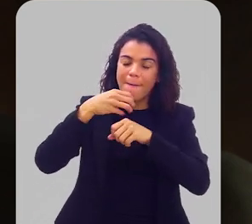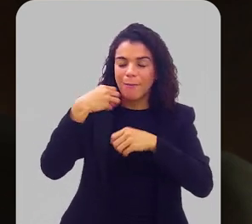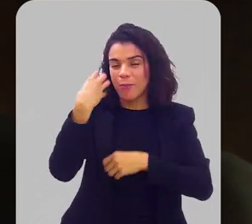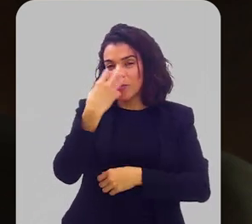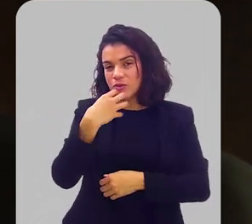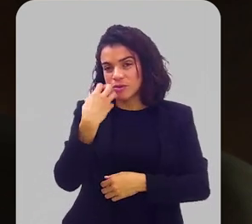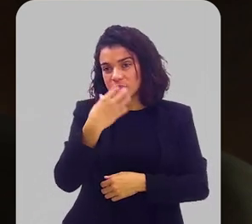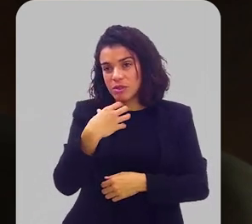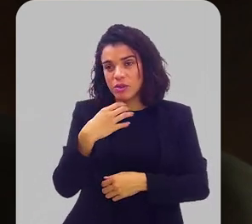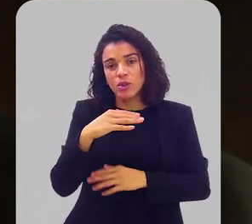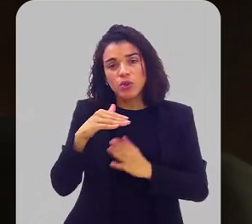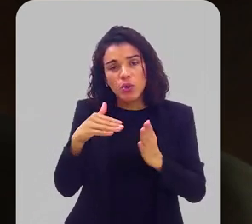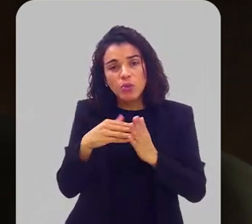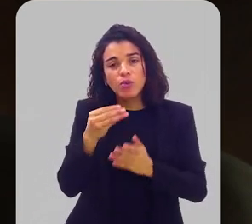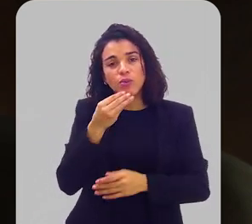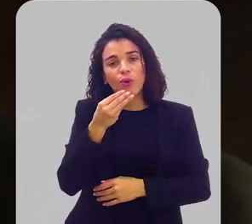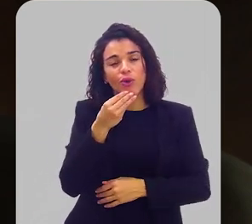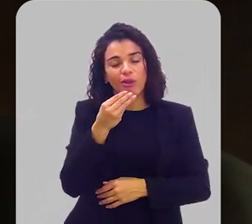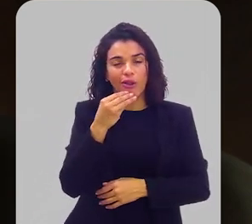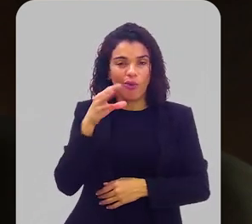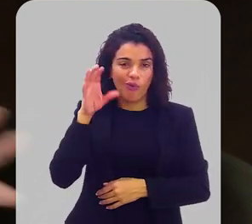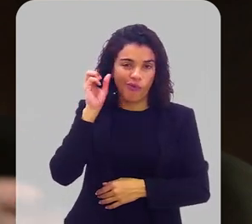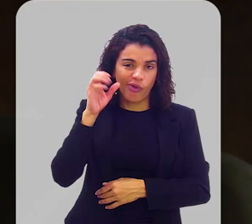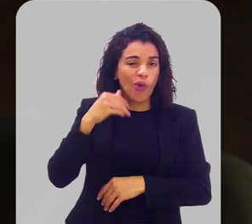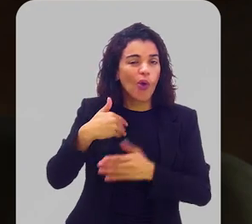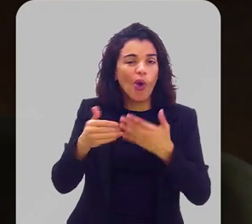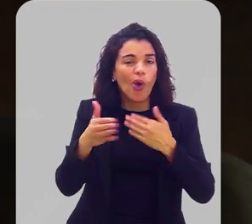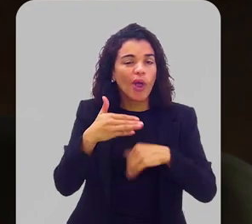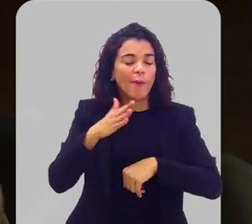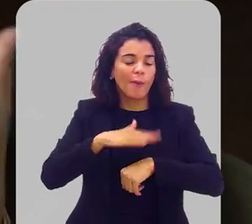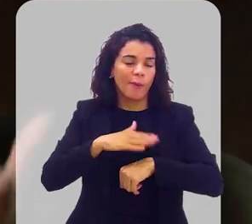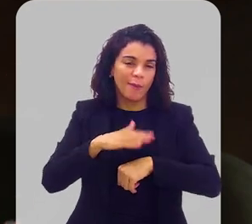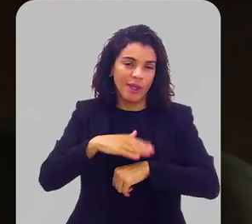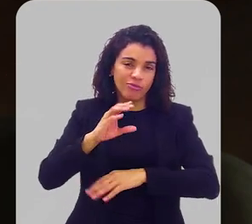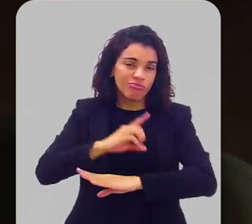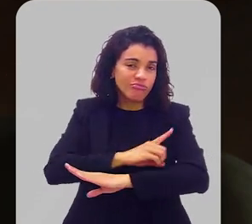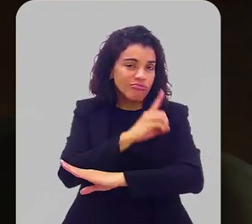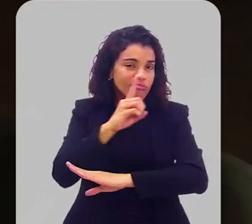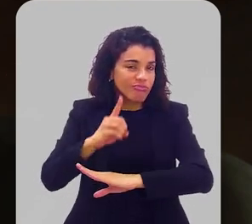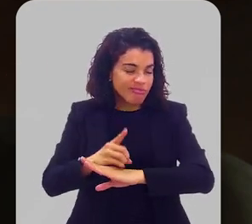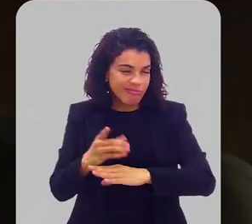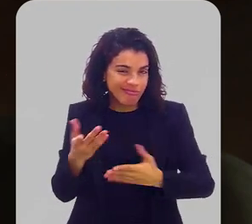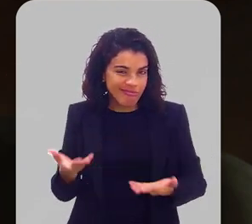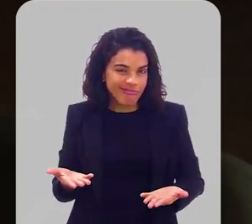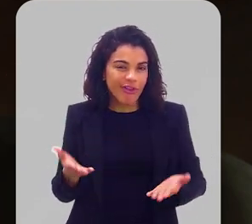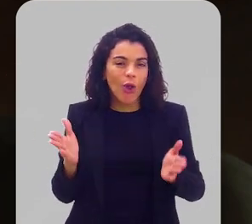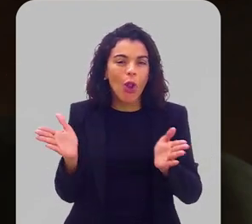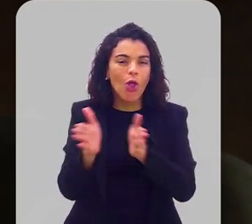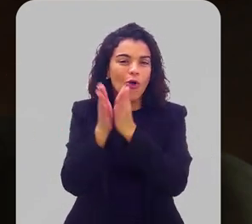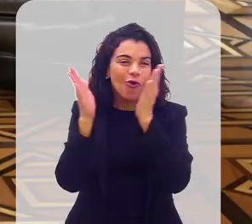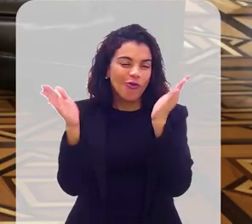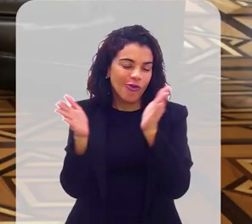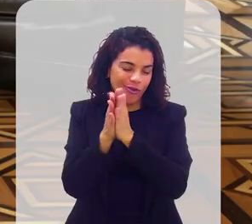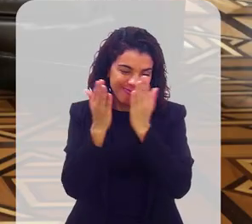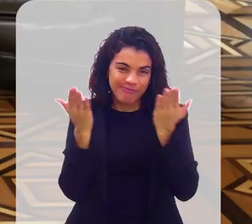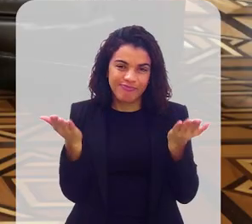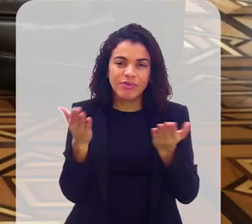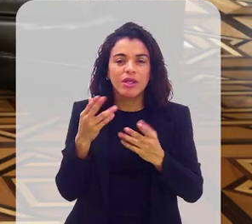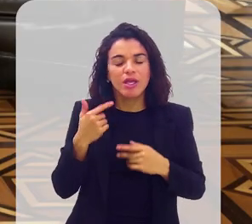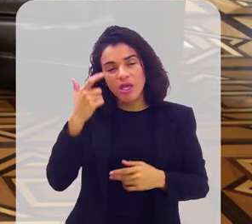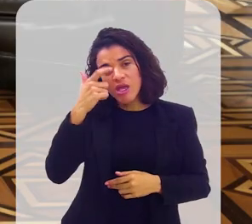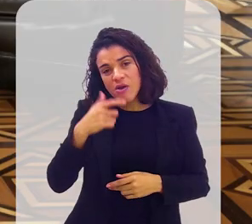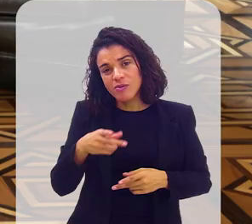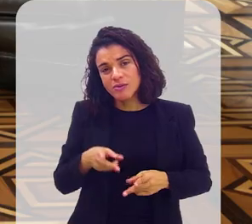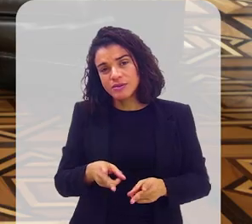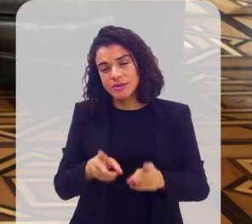Porque, sim, de fato, todo mundo poderia ouvir, em qualquer momento do dia, os louvores, né? Coisa boa. Eu sempre